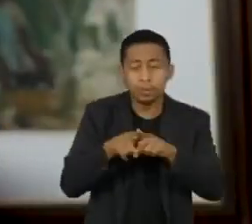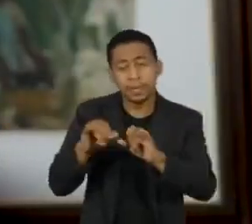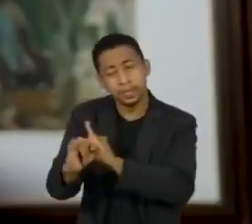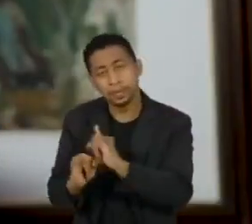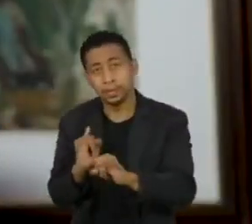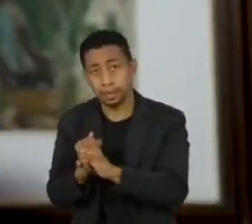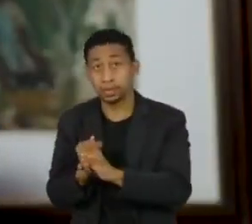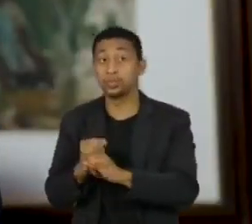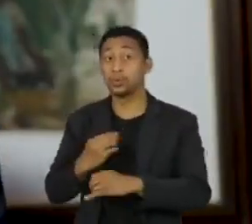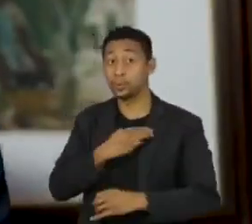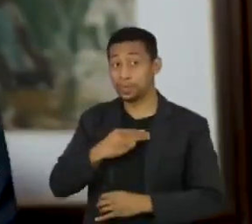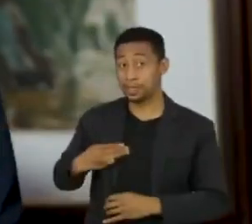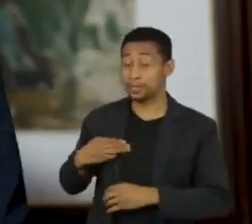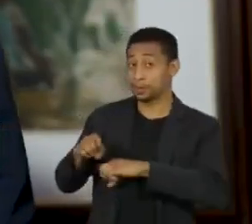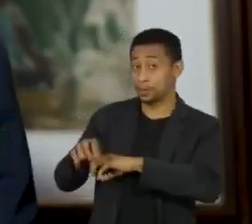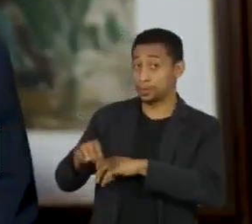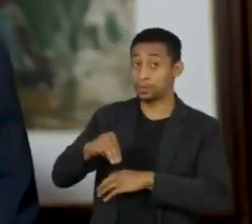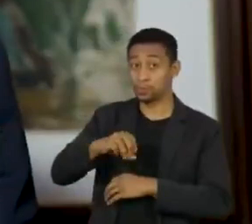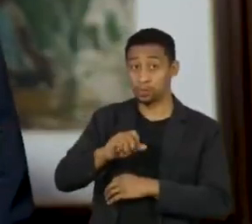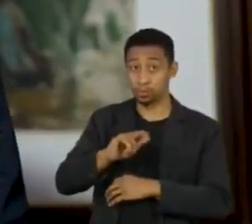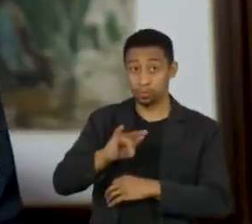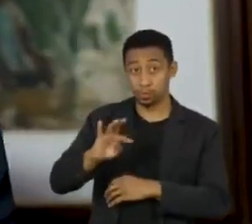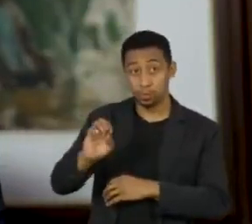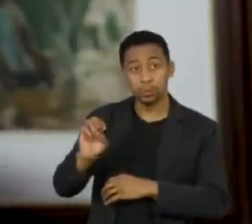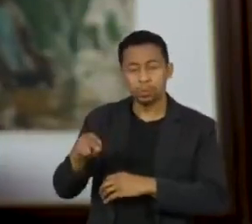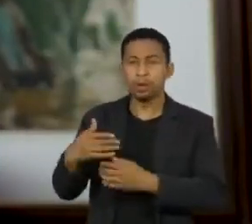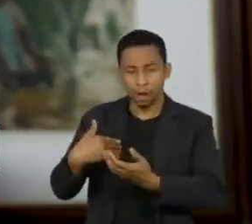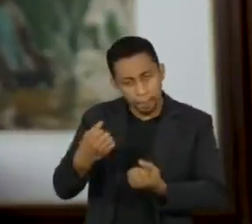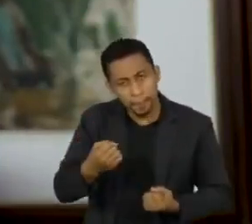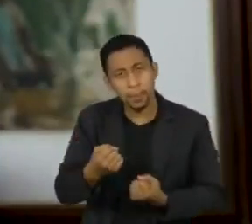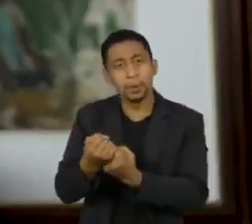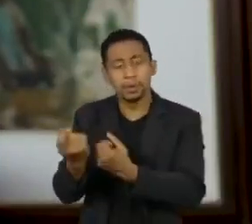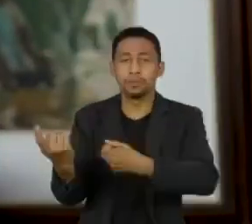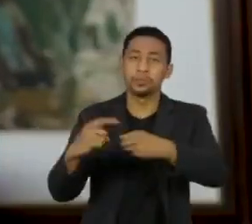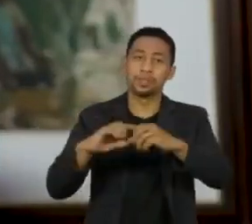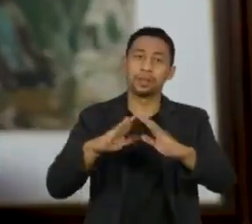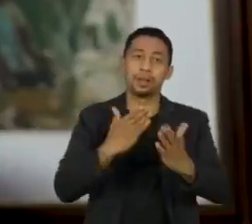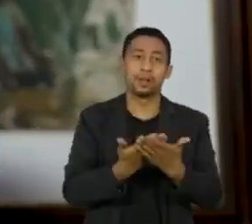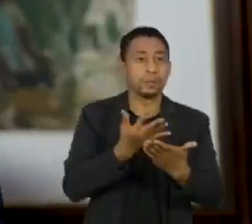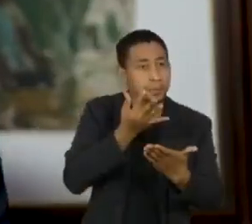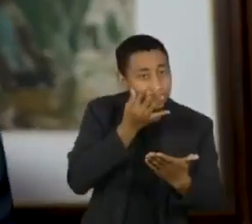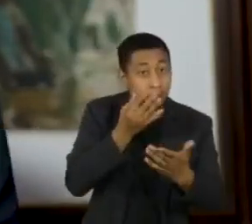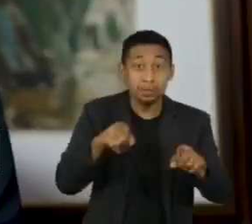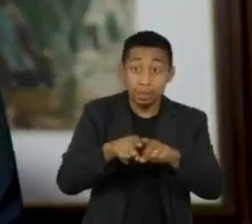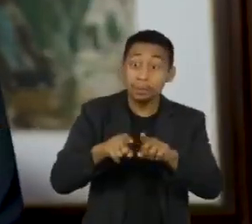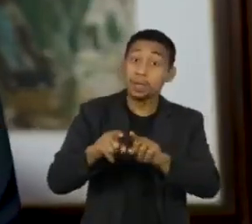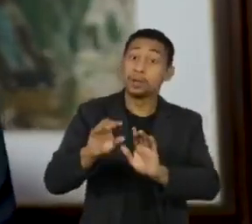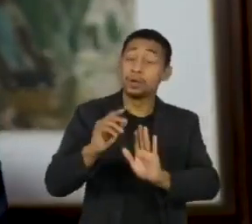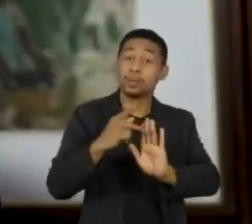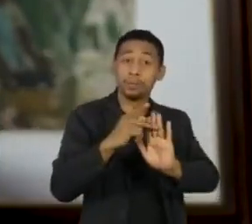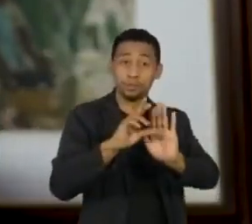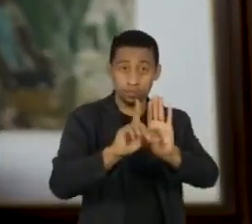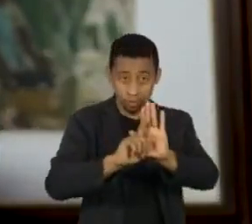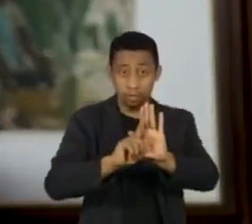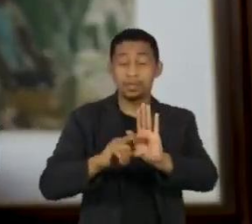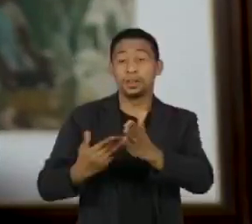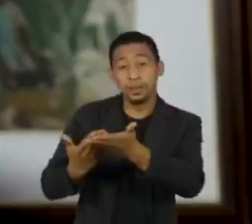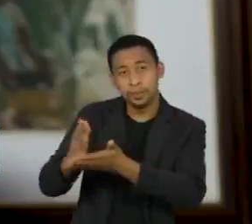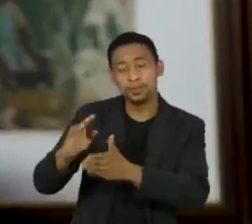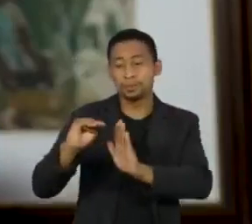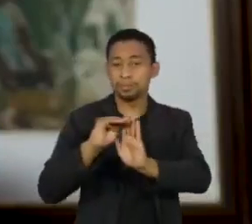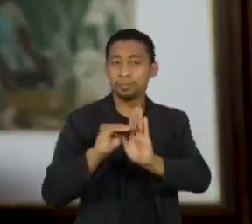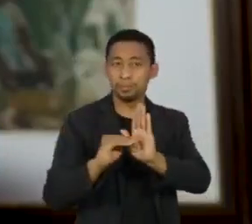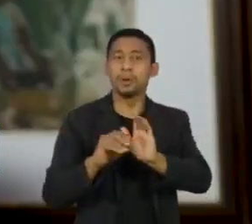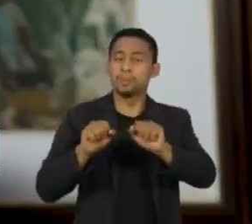ministro da Educação, Milton Ribeiro, defendeu a volta das aulas presenciais e a aprovação do projeto de lei que determina a